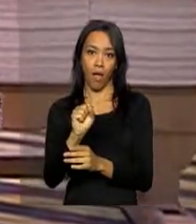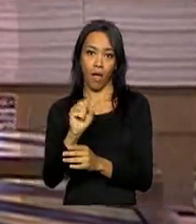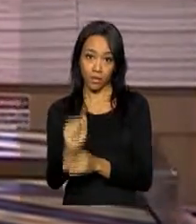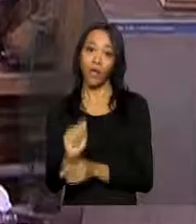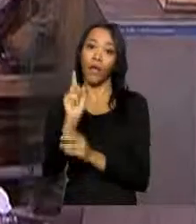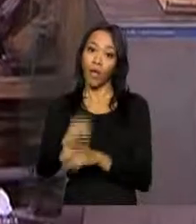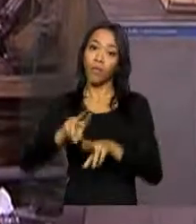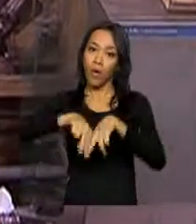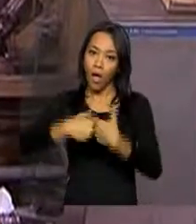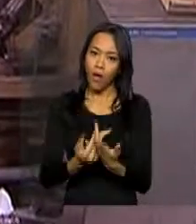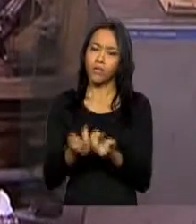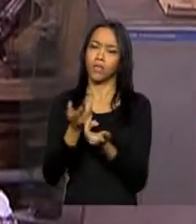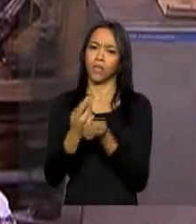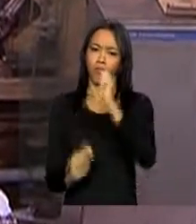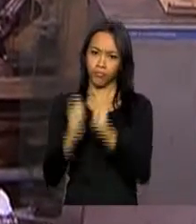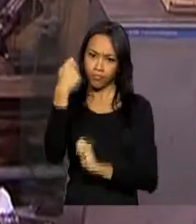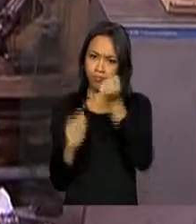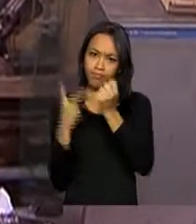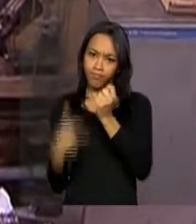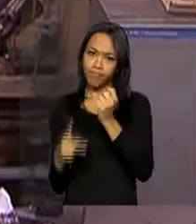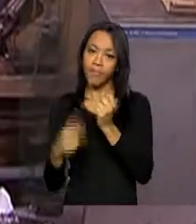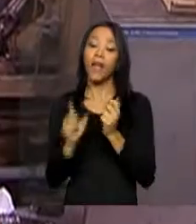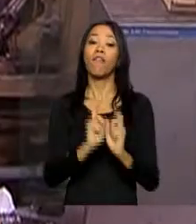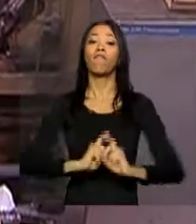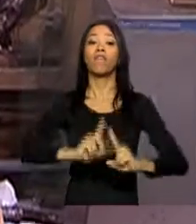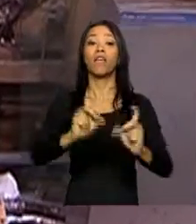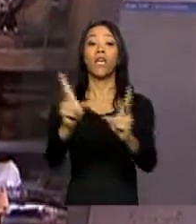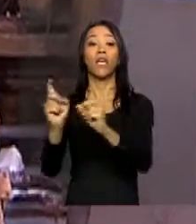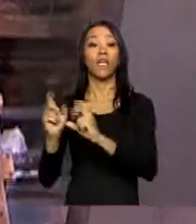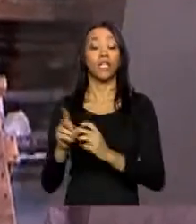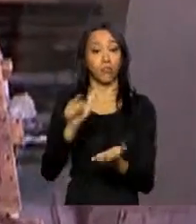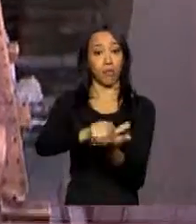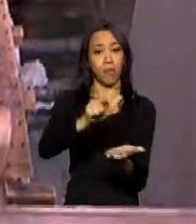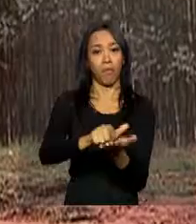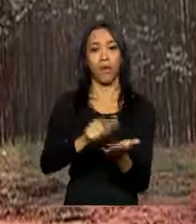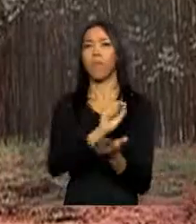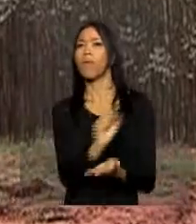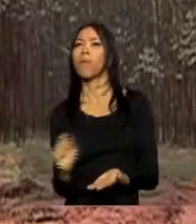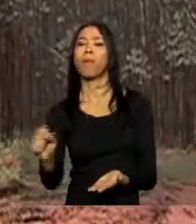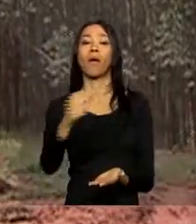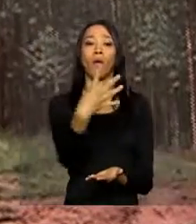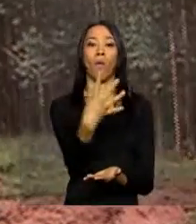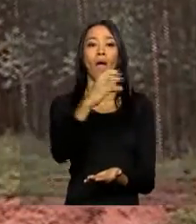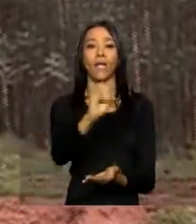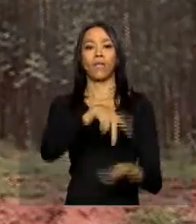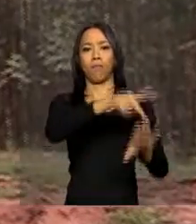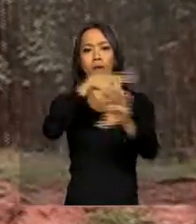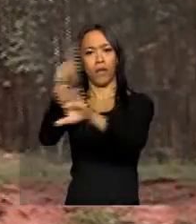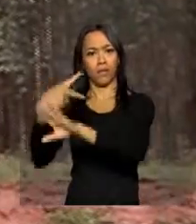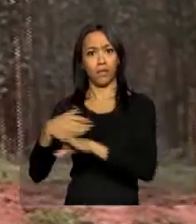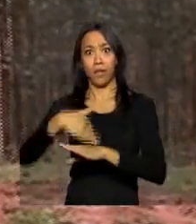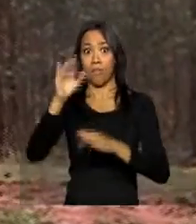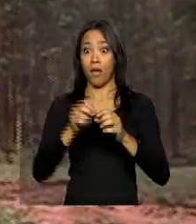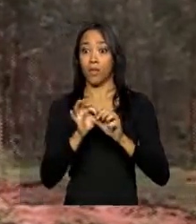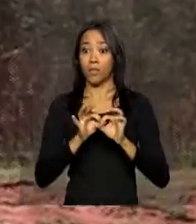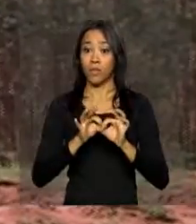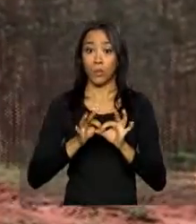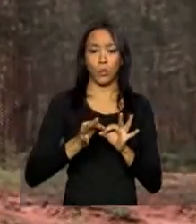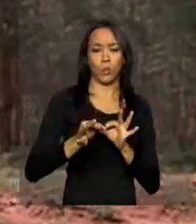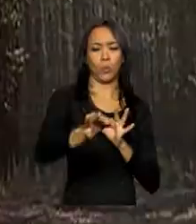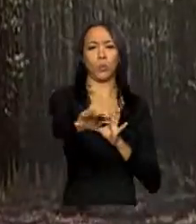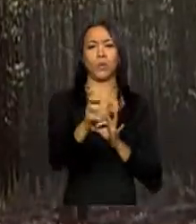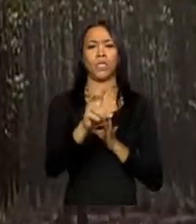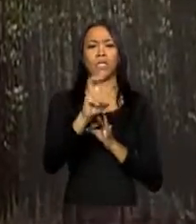industrial. A empresa, que exporta celulose para mais de 40 países, tem mais de 500 mil hectares de florestas